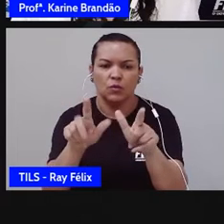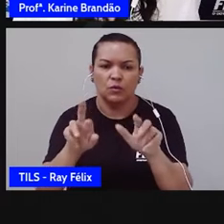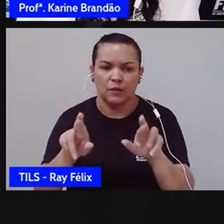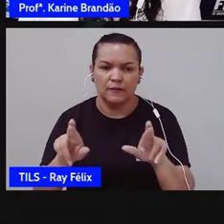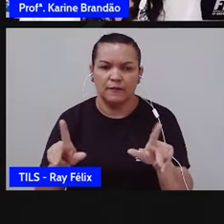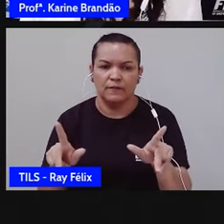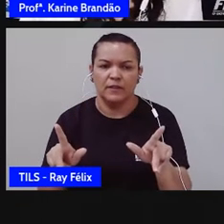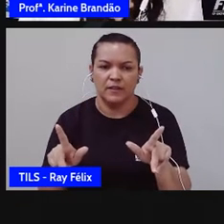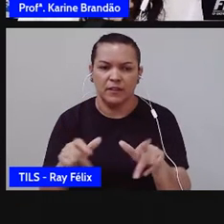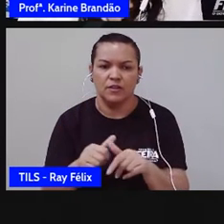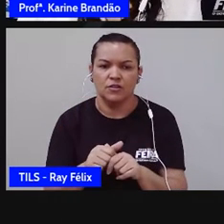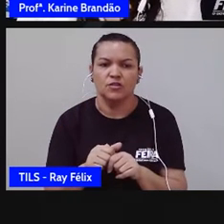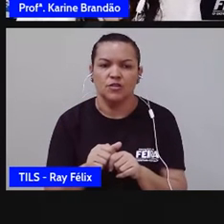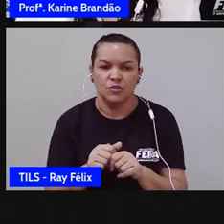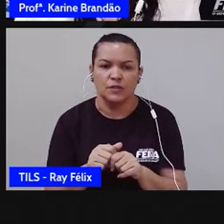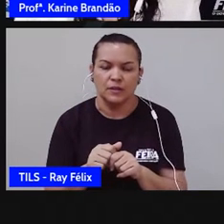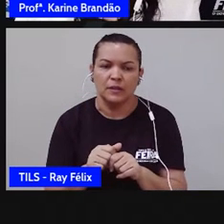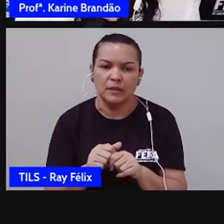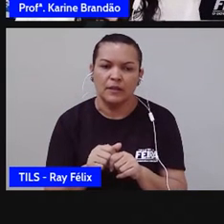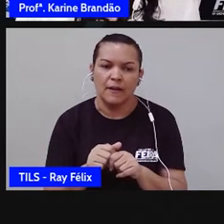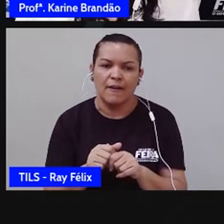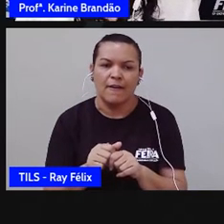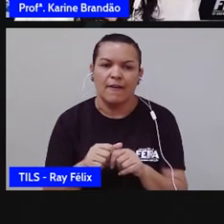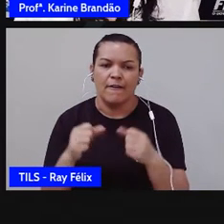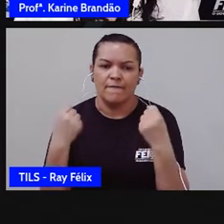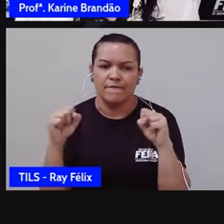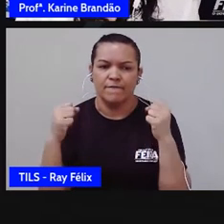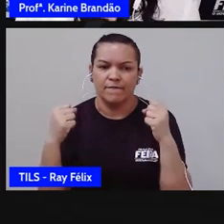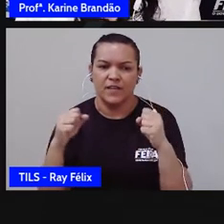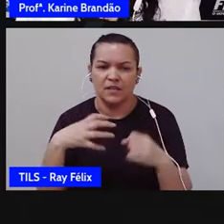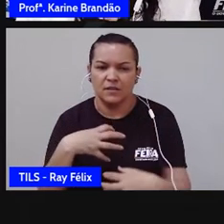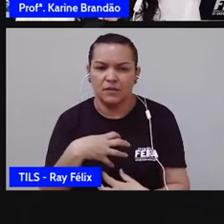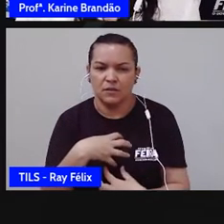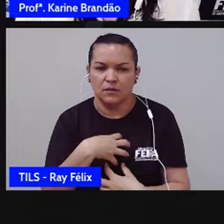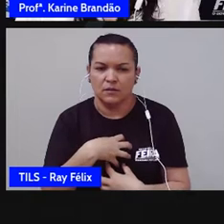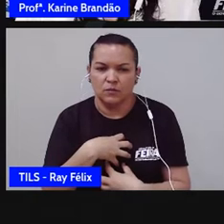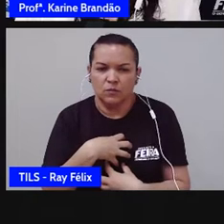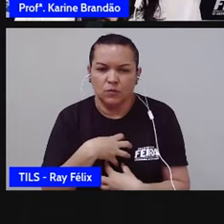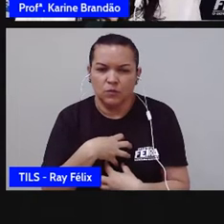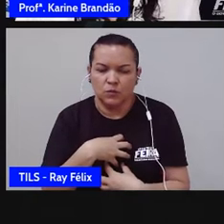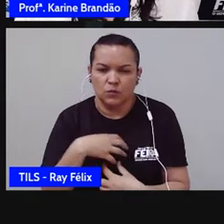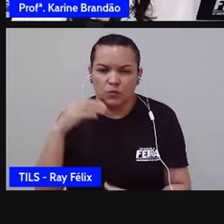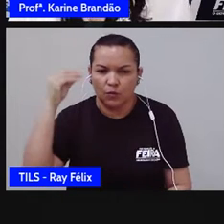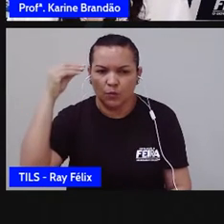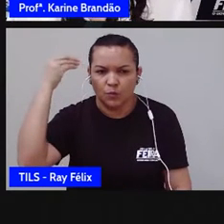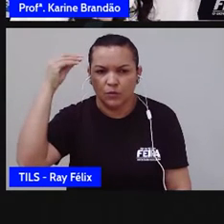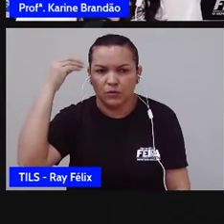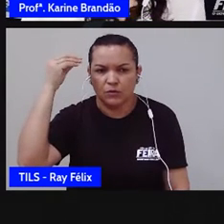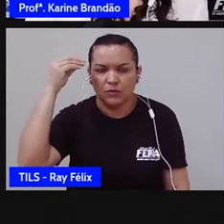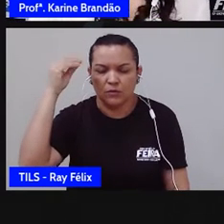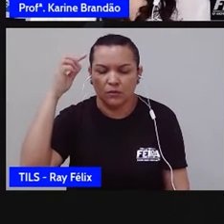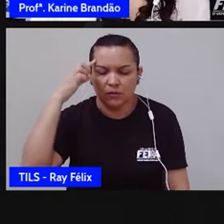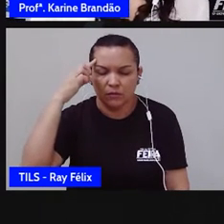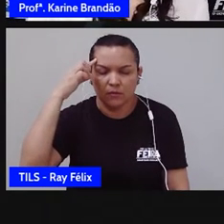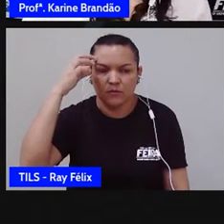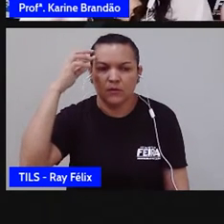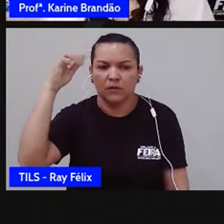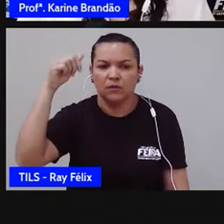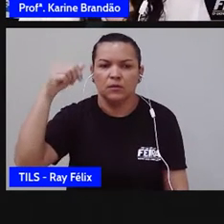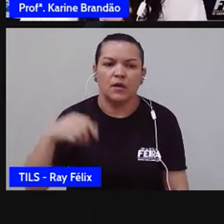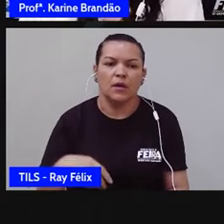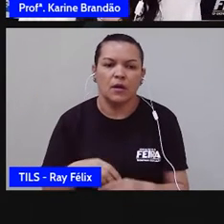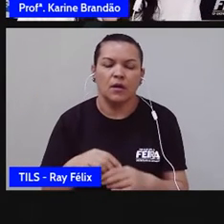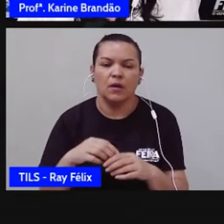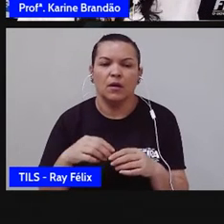isso? Dimensão de física, emocional, psicológica, mental, as nossas